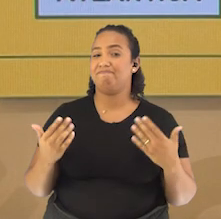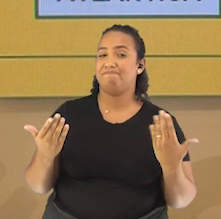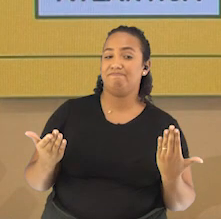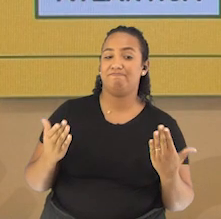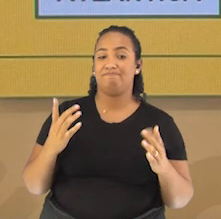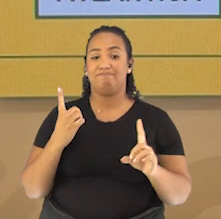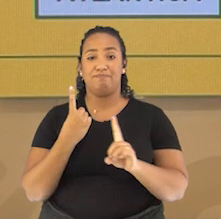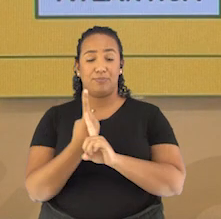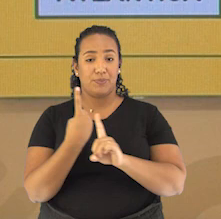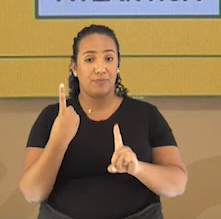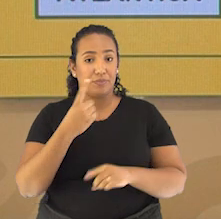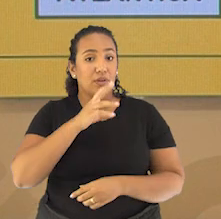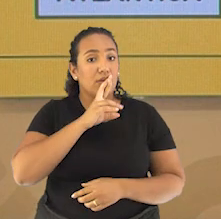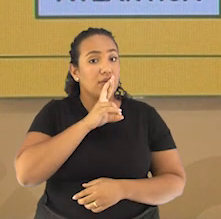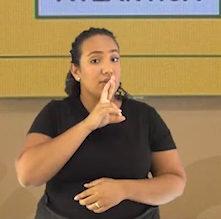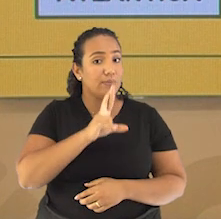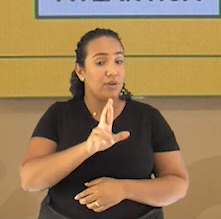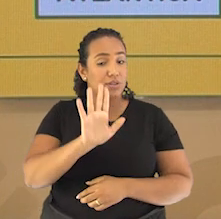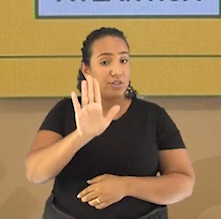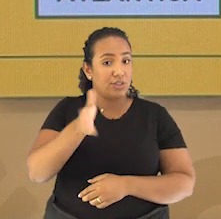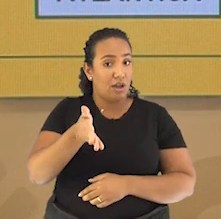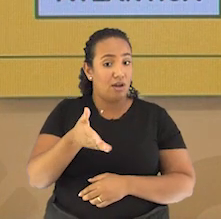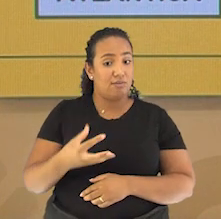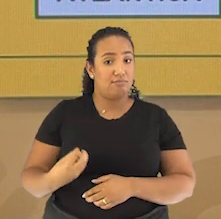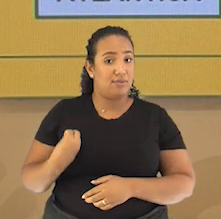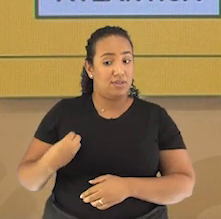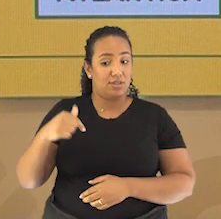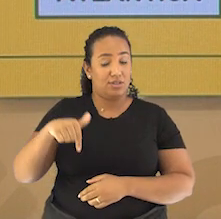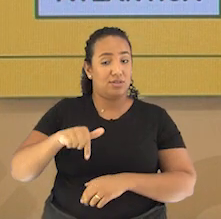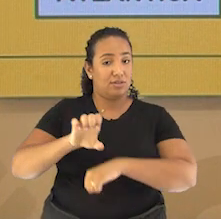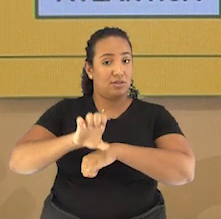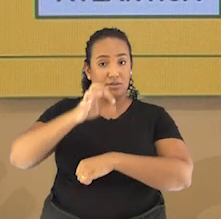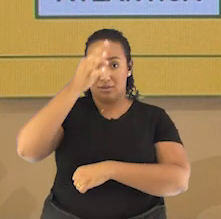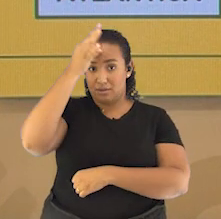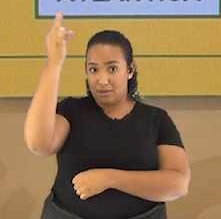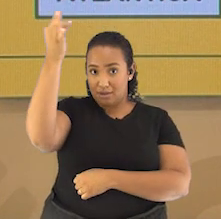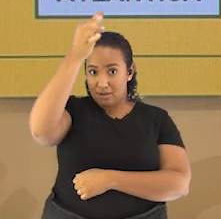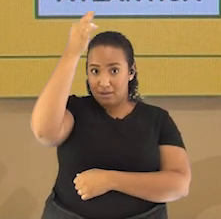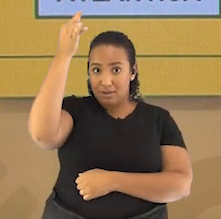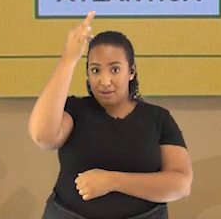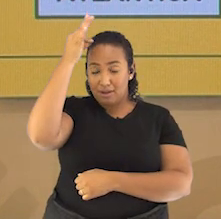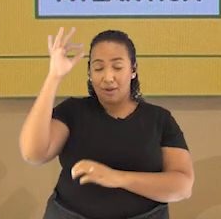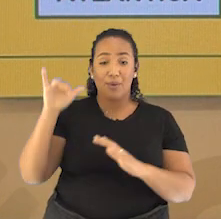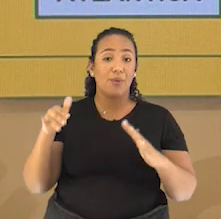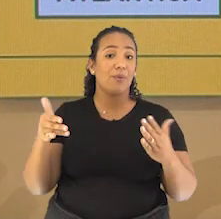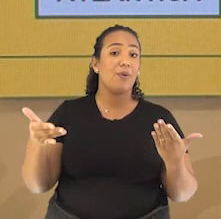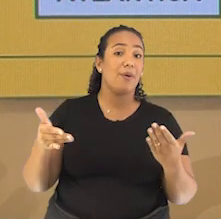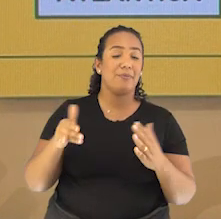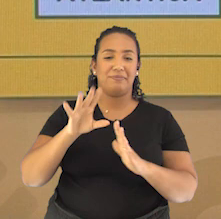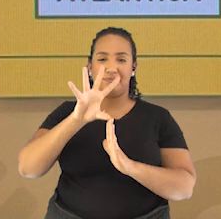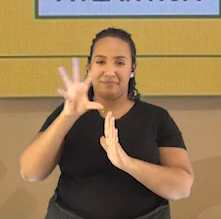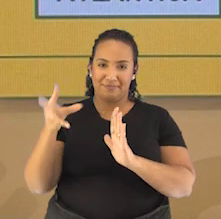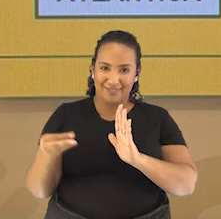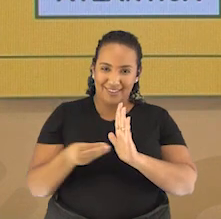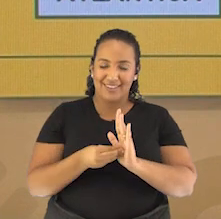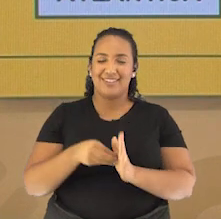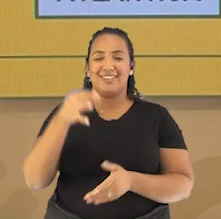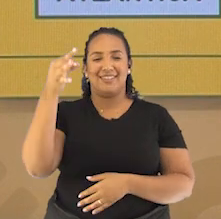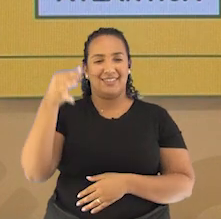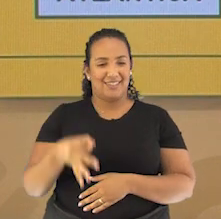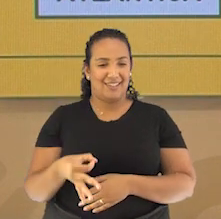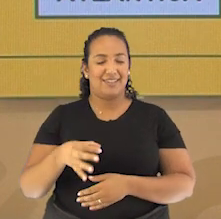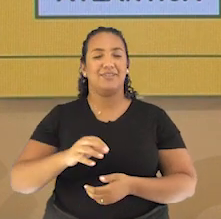E aí, galera! Encontraram o nome do tipo de vegetação presente no nosso estado? É a mata... Mata